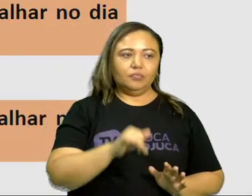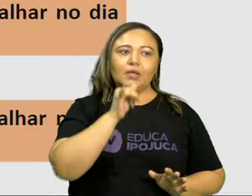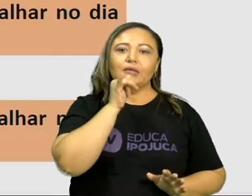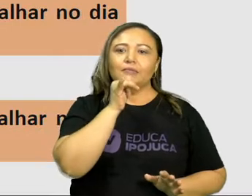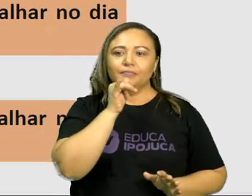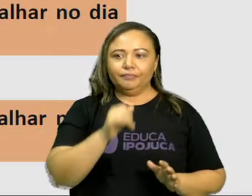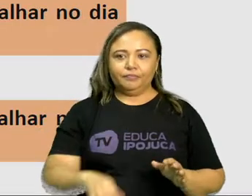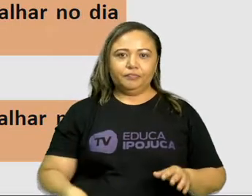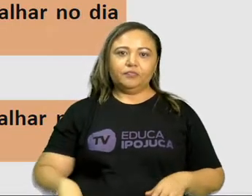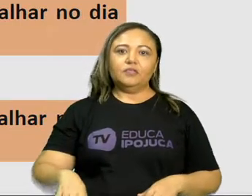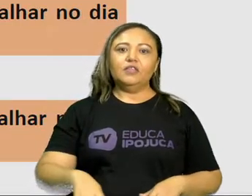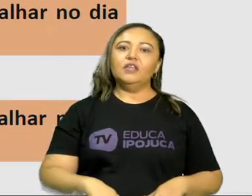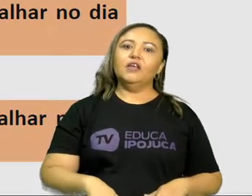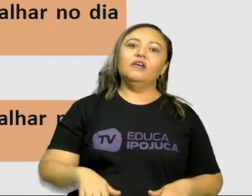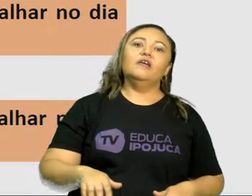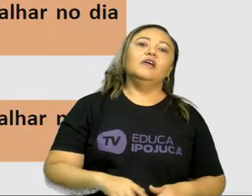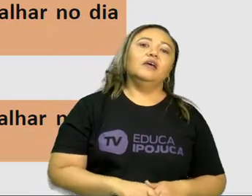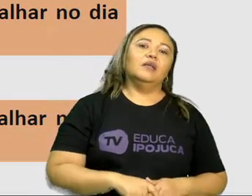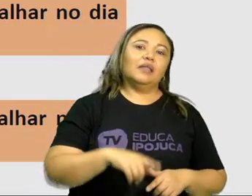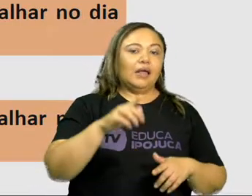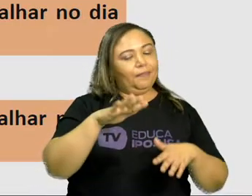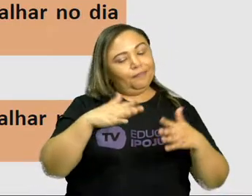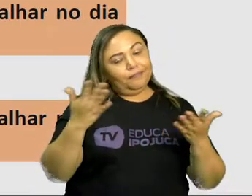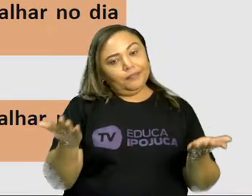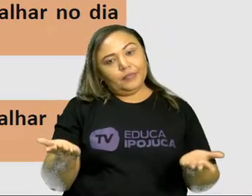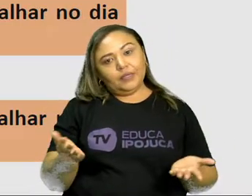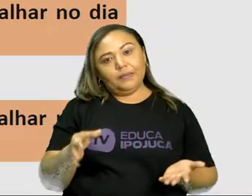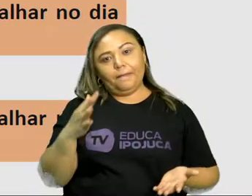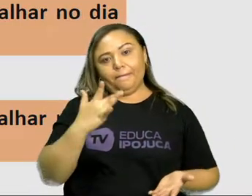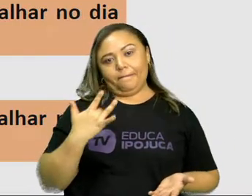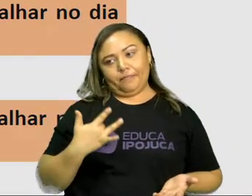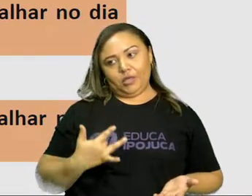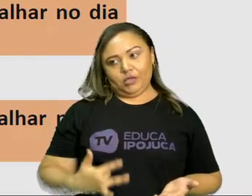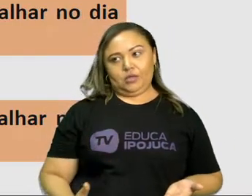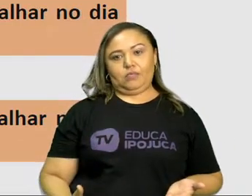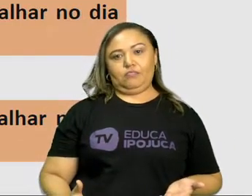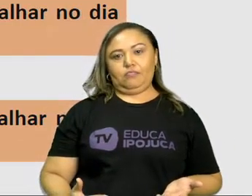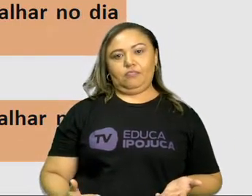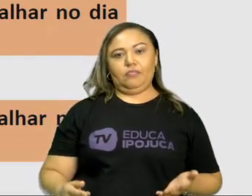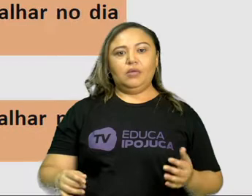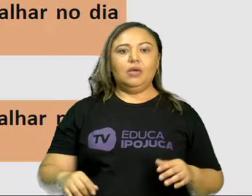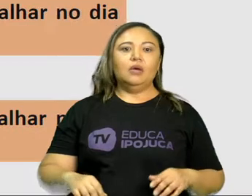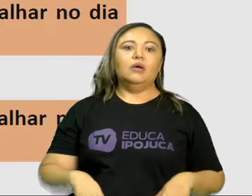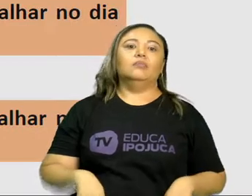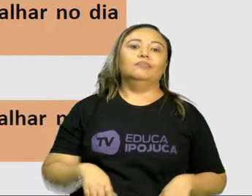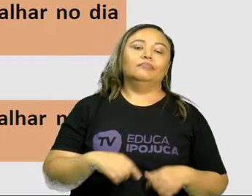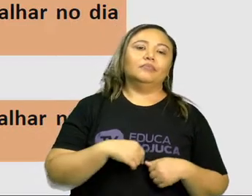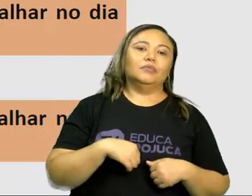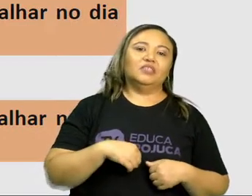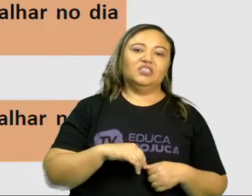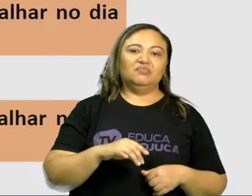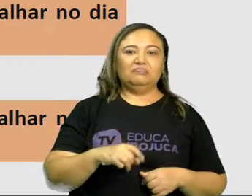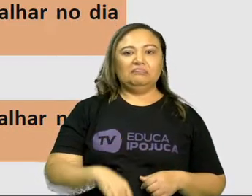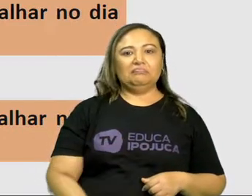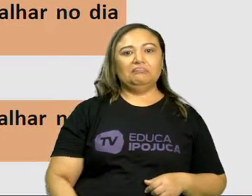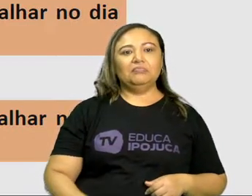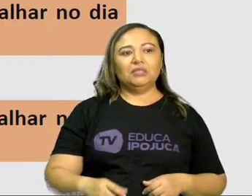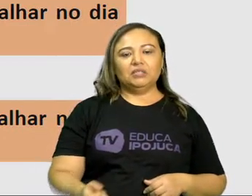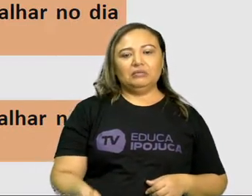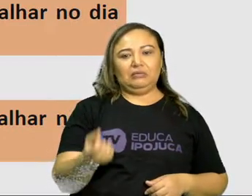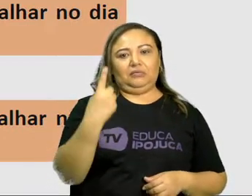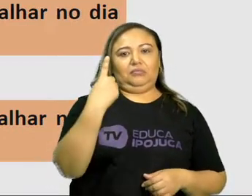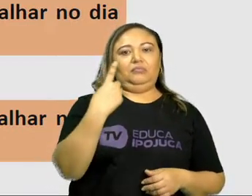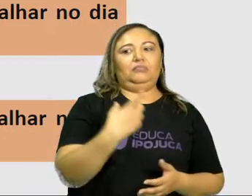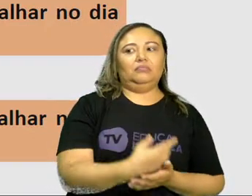Felizmente, pena que, lamentavelmente, ainda bem que, estranhamente. Vejam as